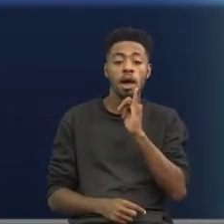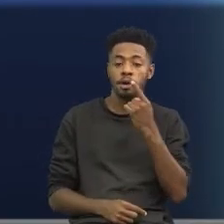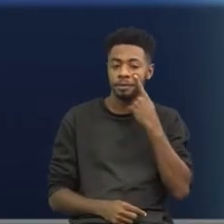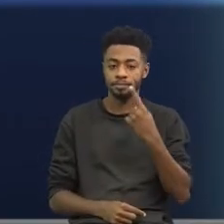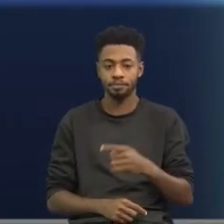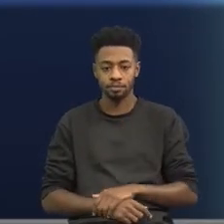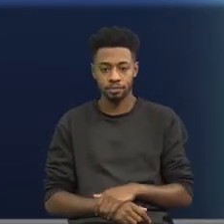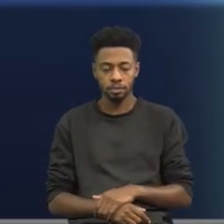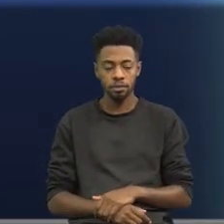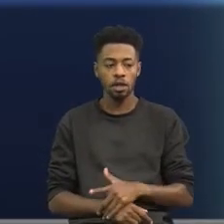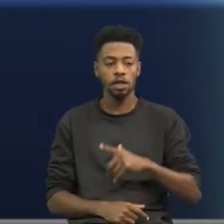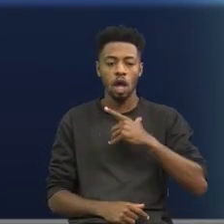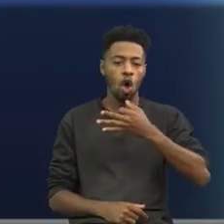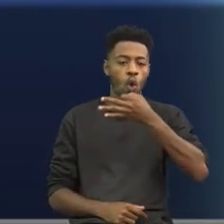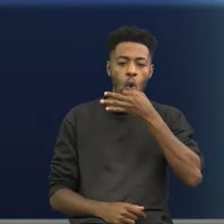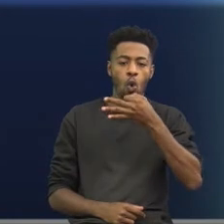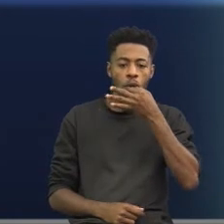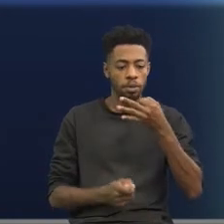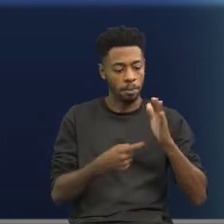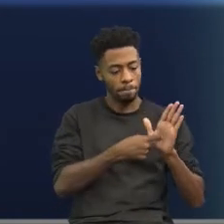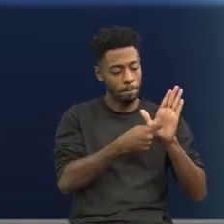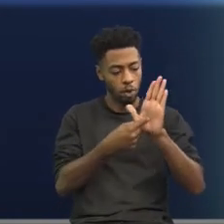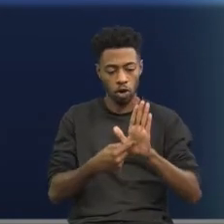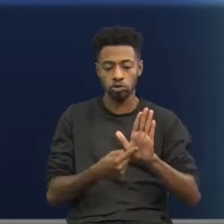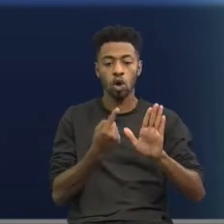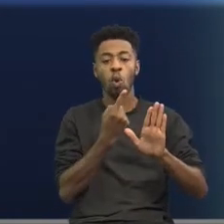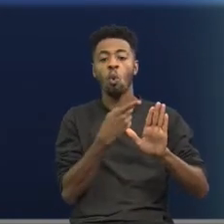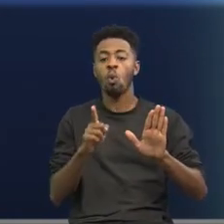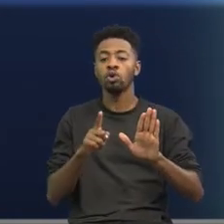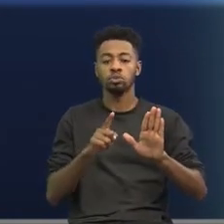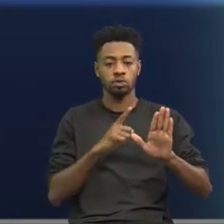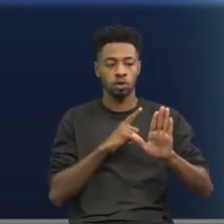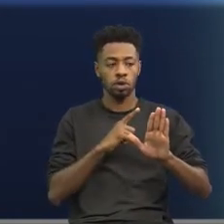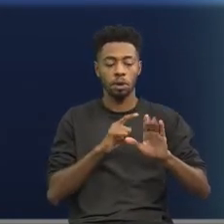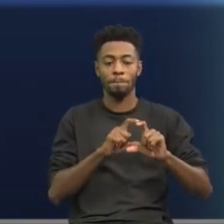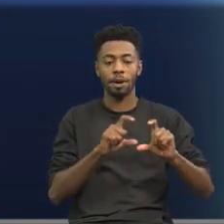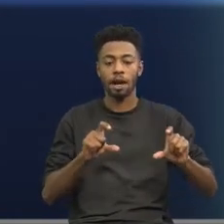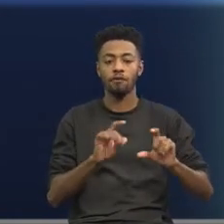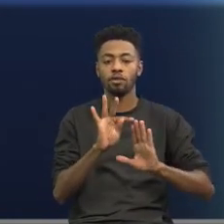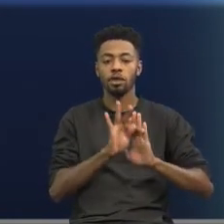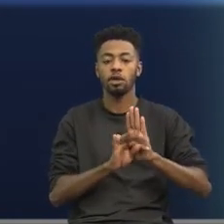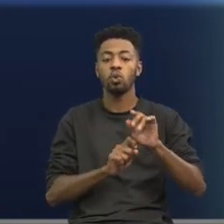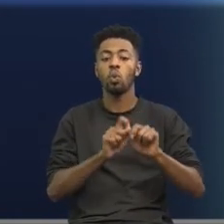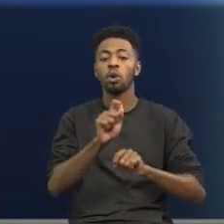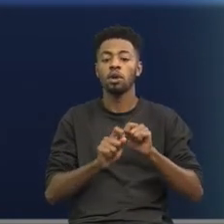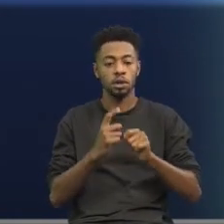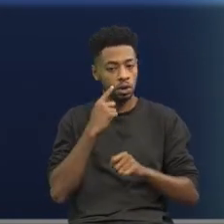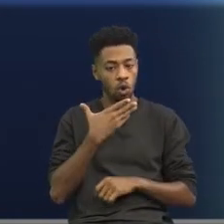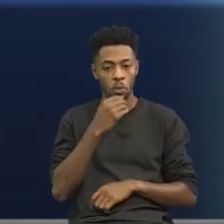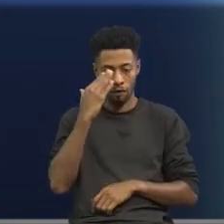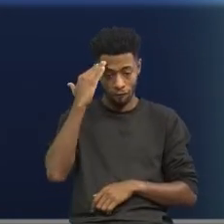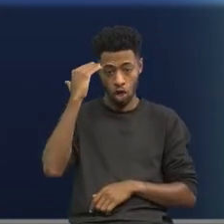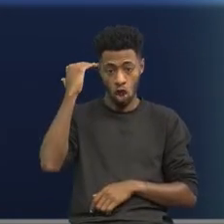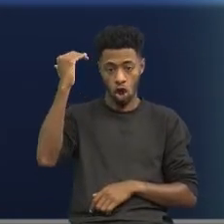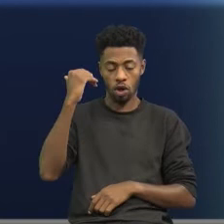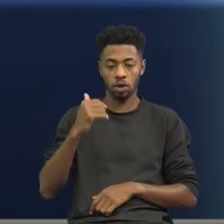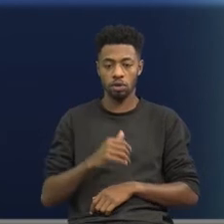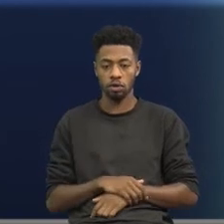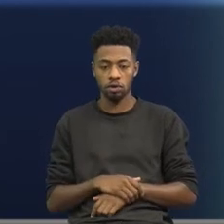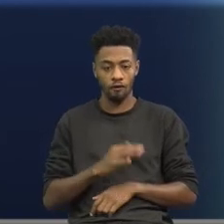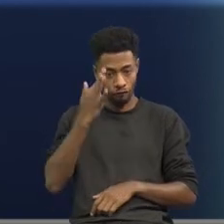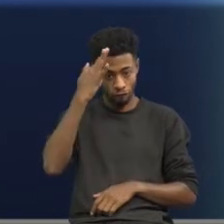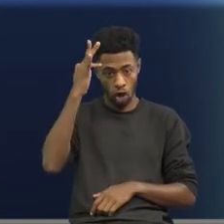Aproxima-se do argumento exposto no último parágrafo do texto a seguinte citação do filósofo Friedrich